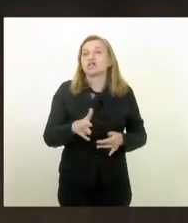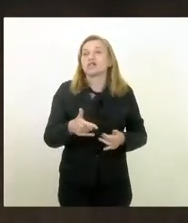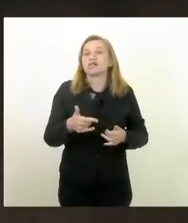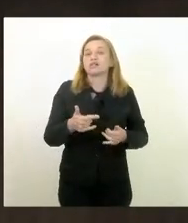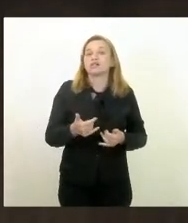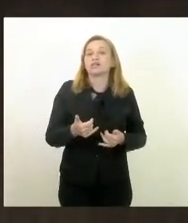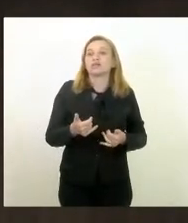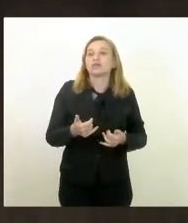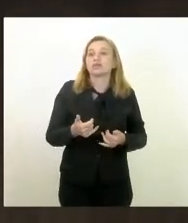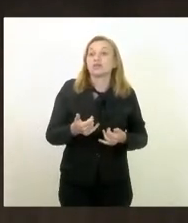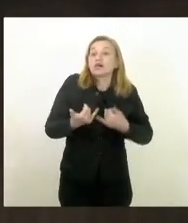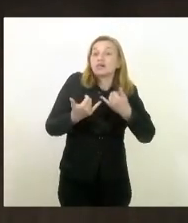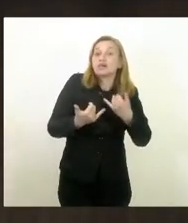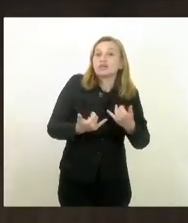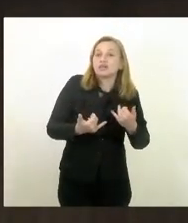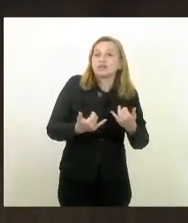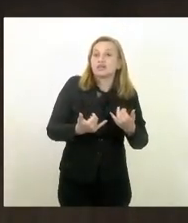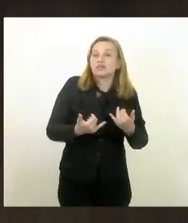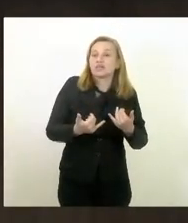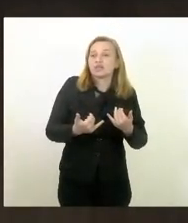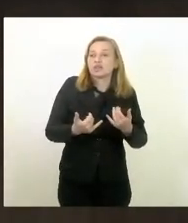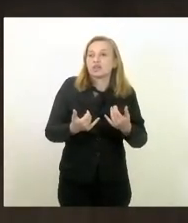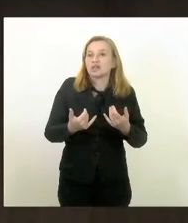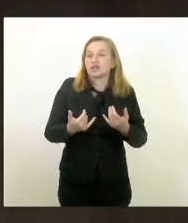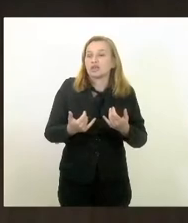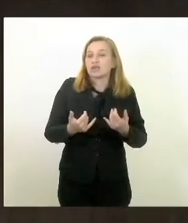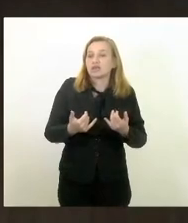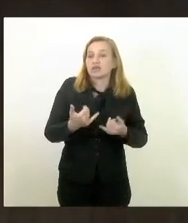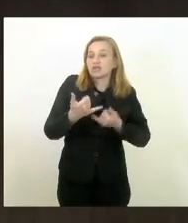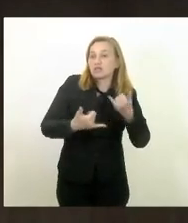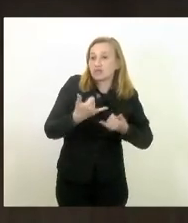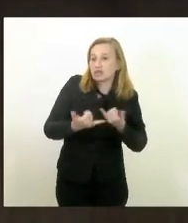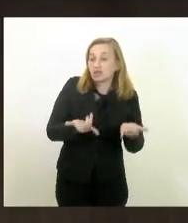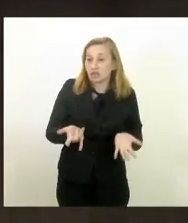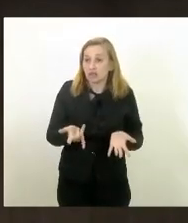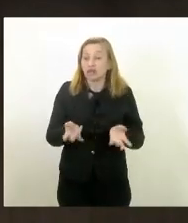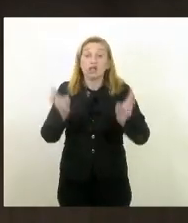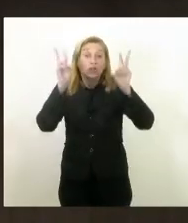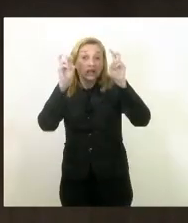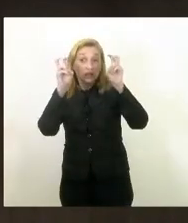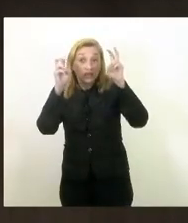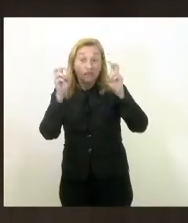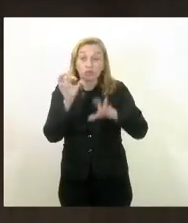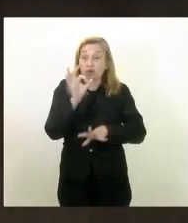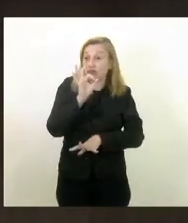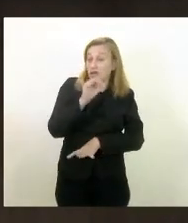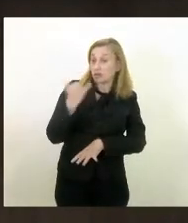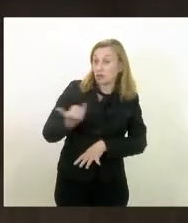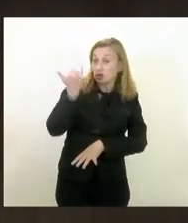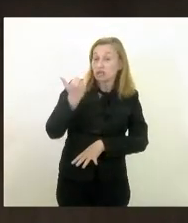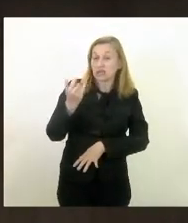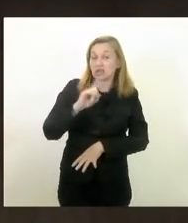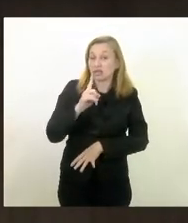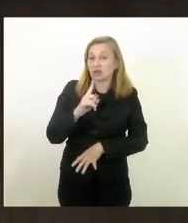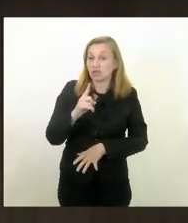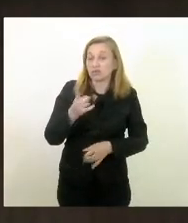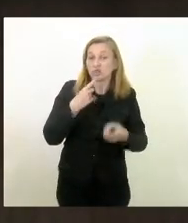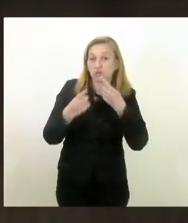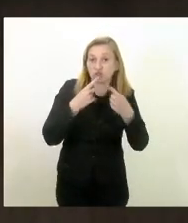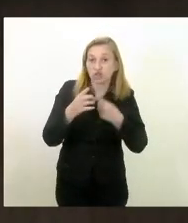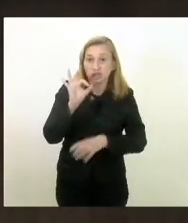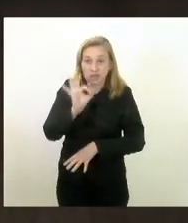que temas essenciais não sejam debatidos de maneira concreta hoje o presidente